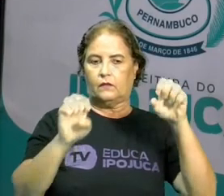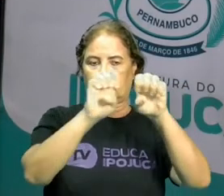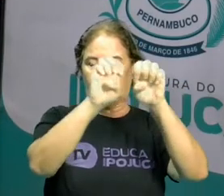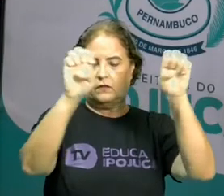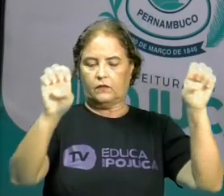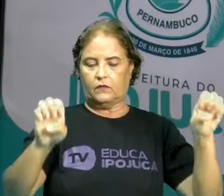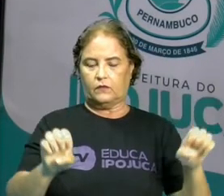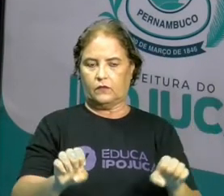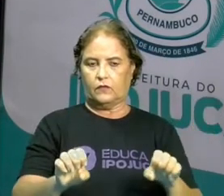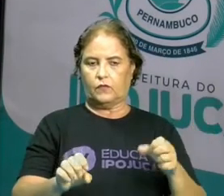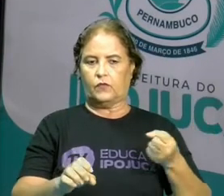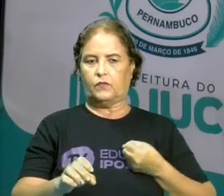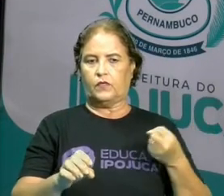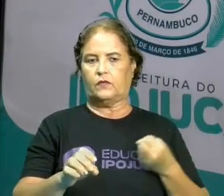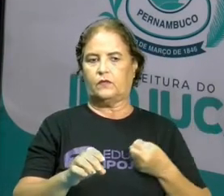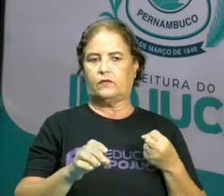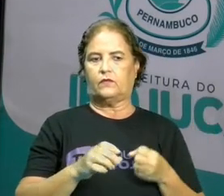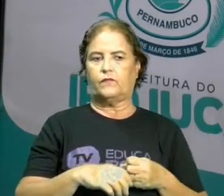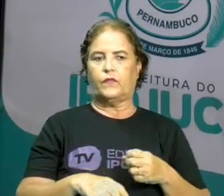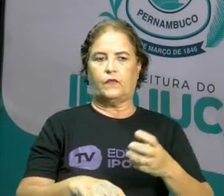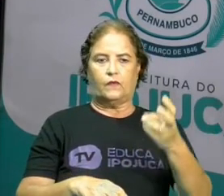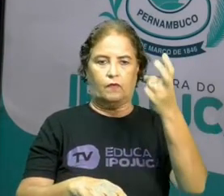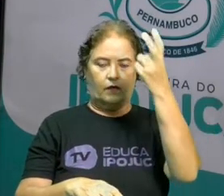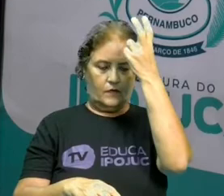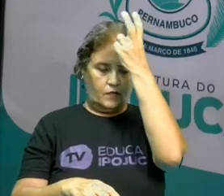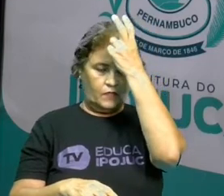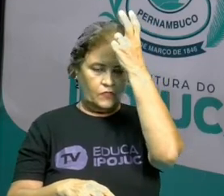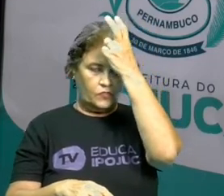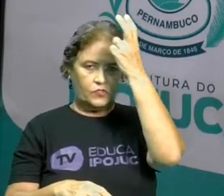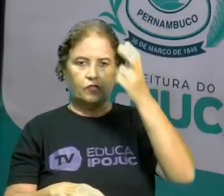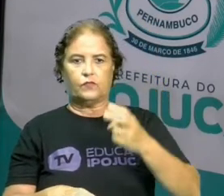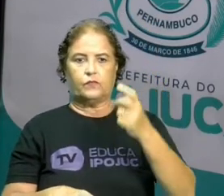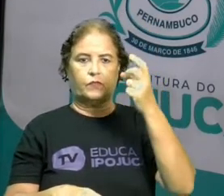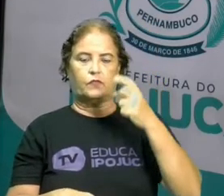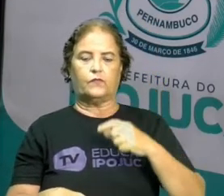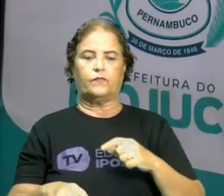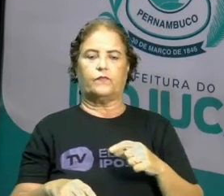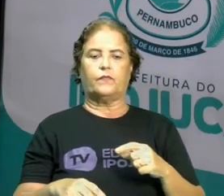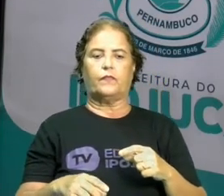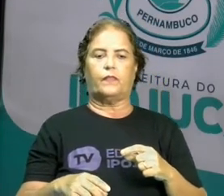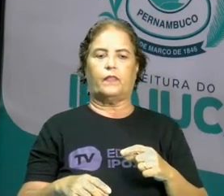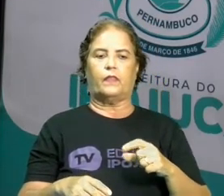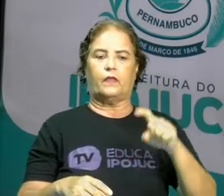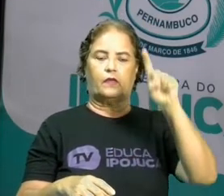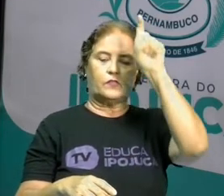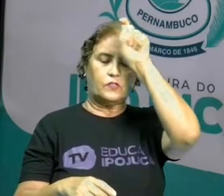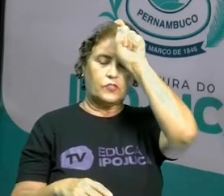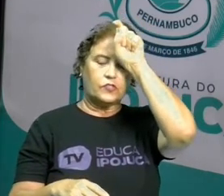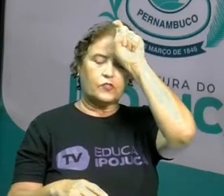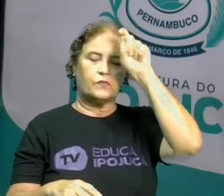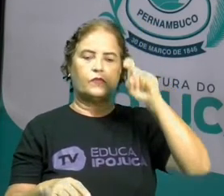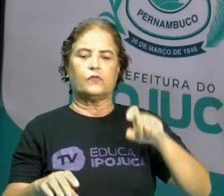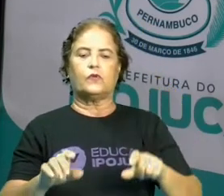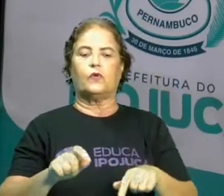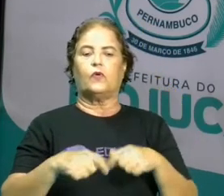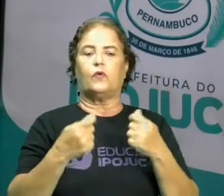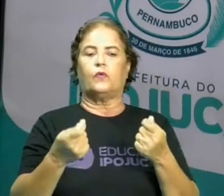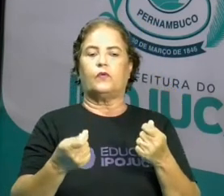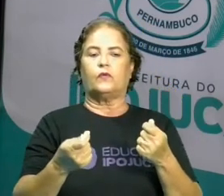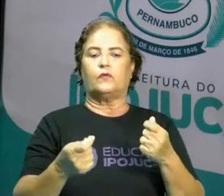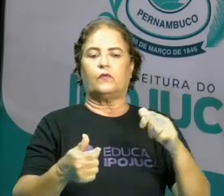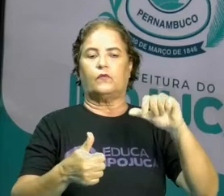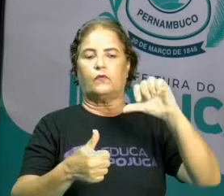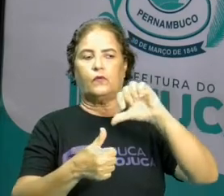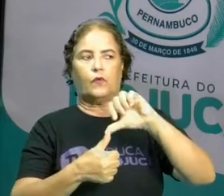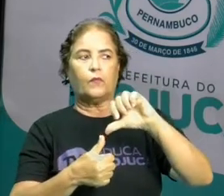O egípcio, o indo-arábico, o maia, o chinês florido e o romano. E